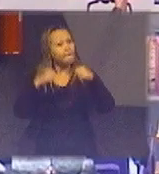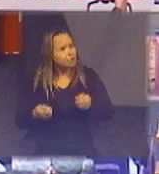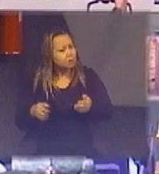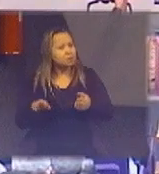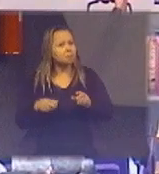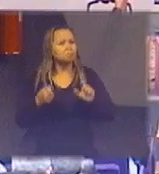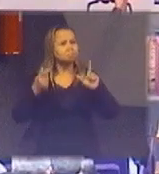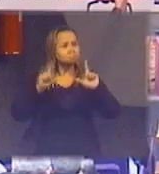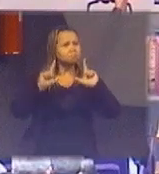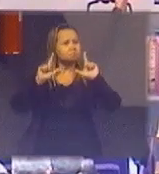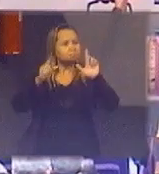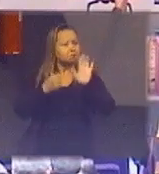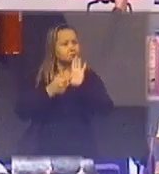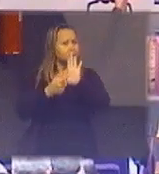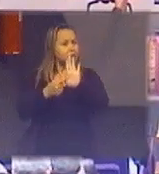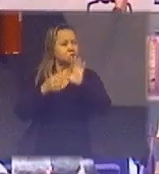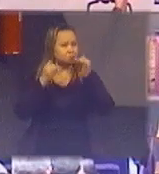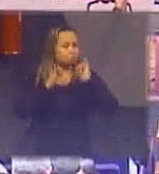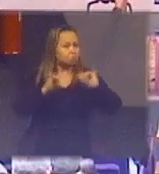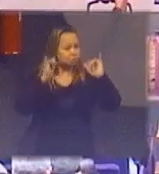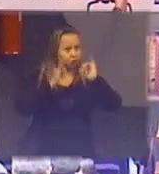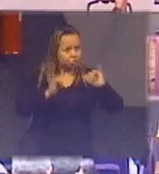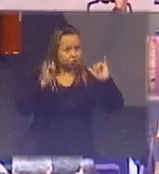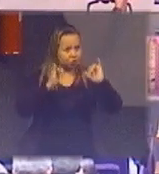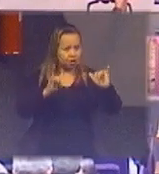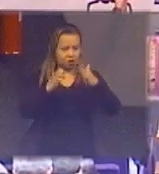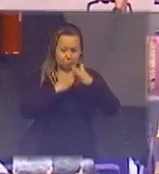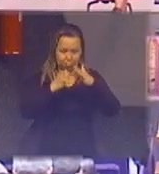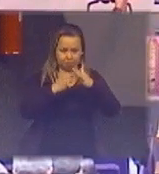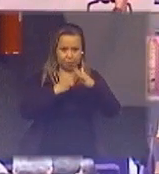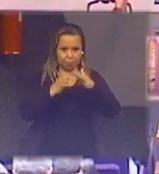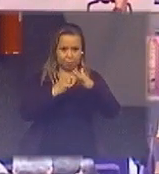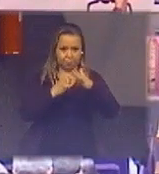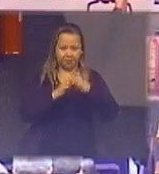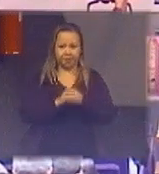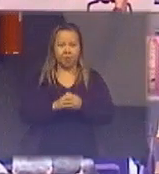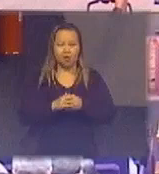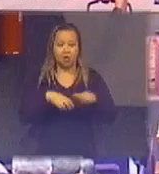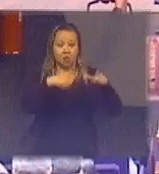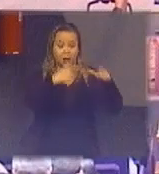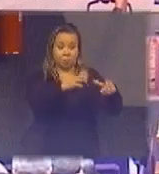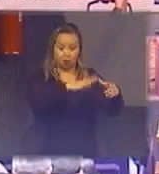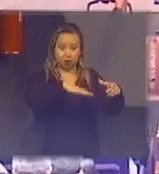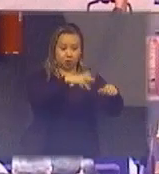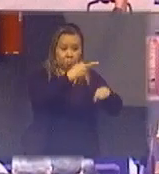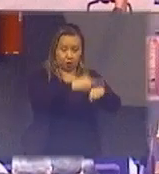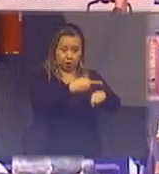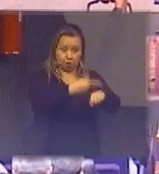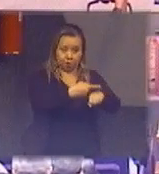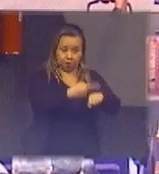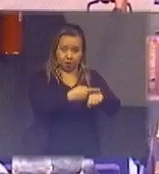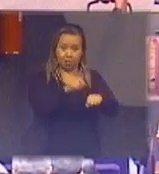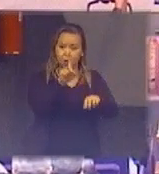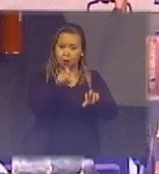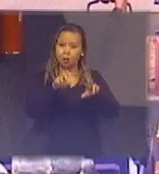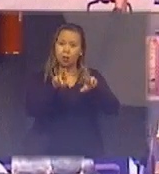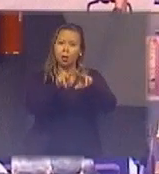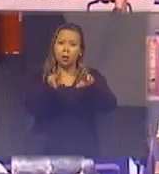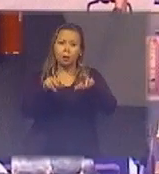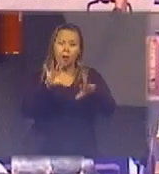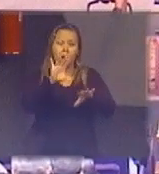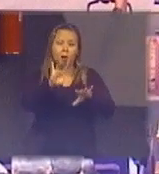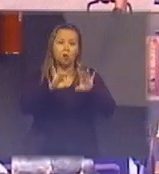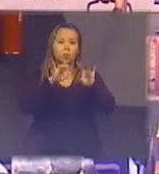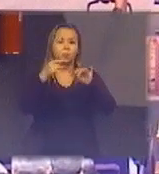é só para trazer uma ordem de grandeza para vocês o setor mineral ele equivale são